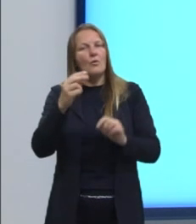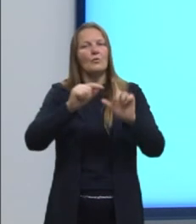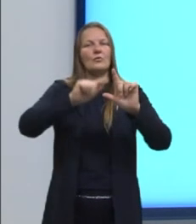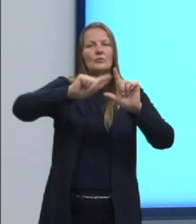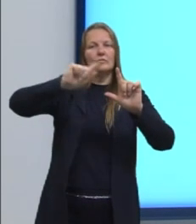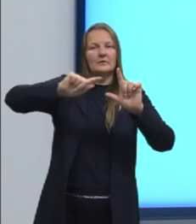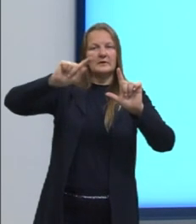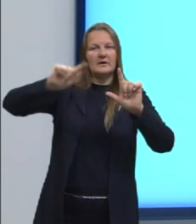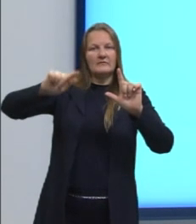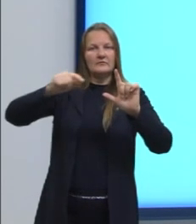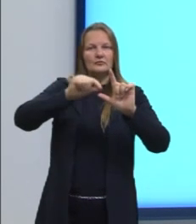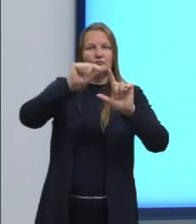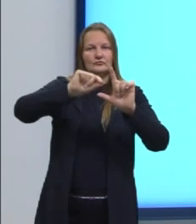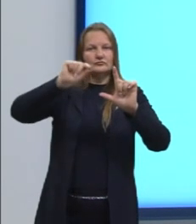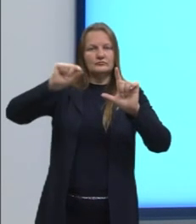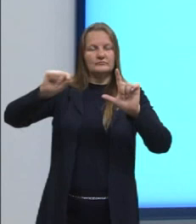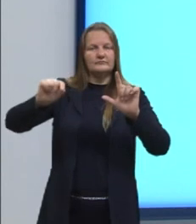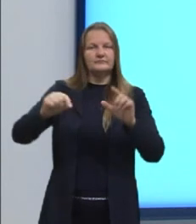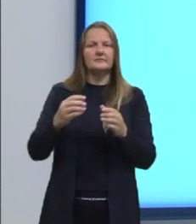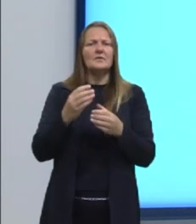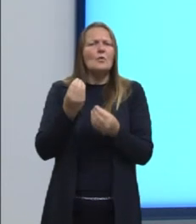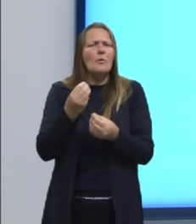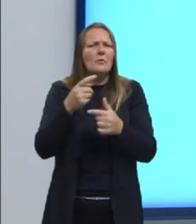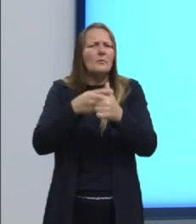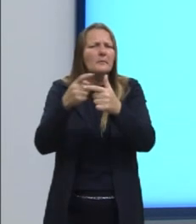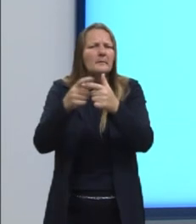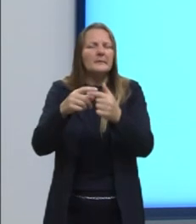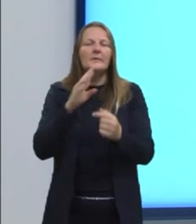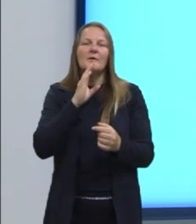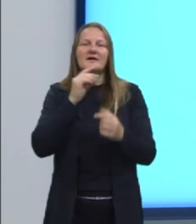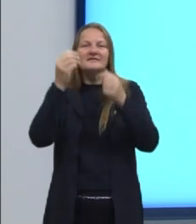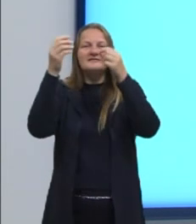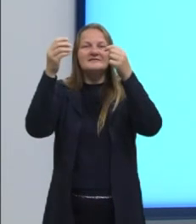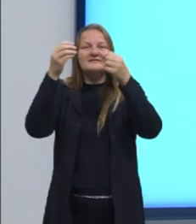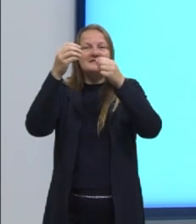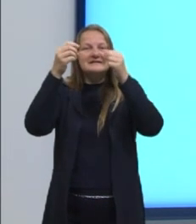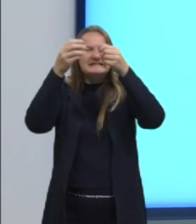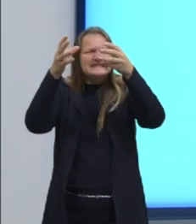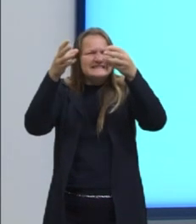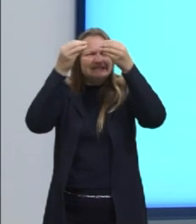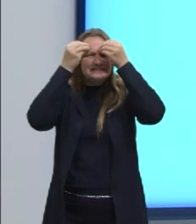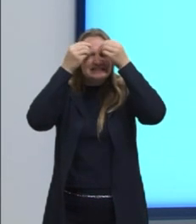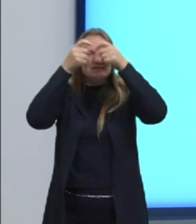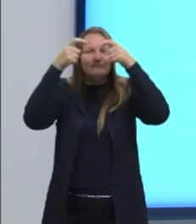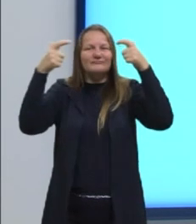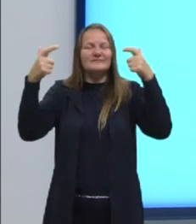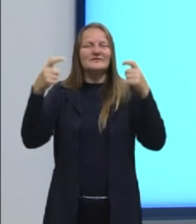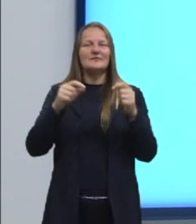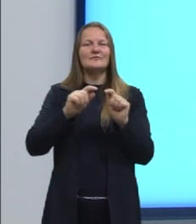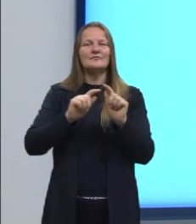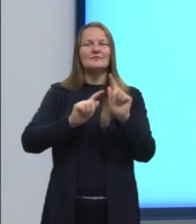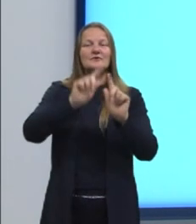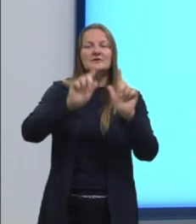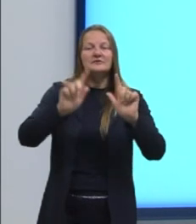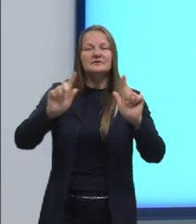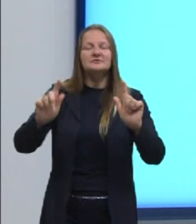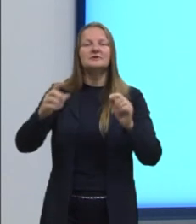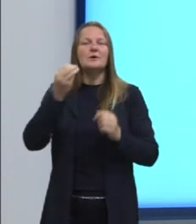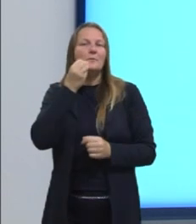Resolver situação problema que envolva os conhecimentos de estatística e de probabilidade.